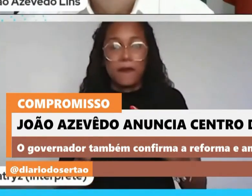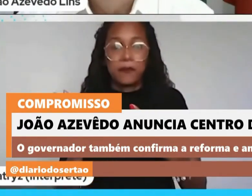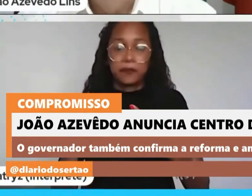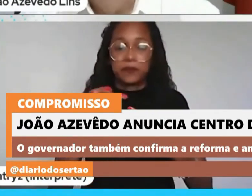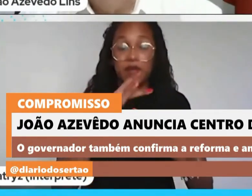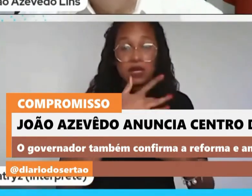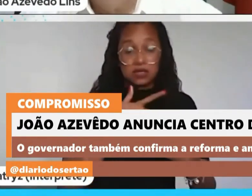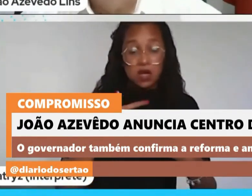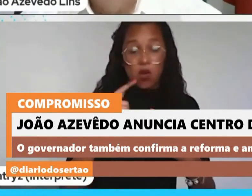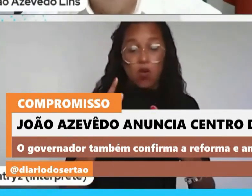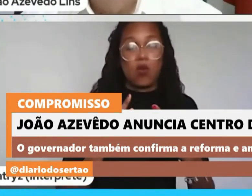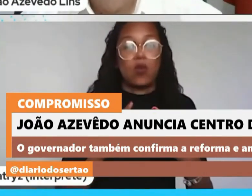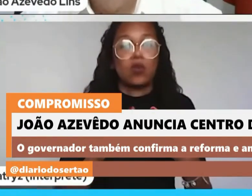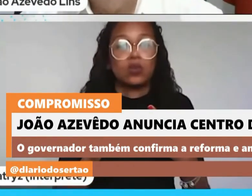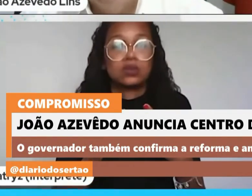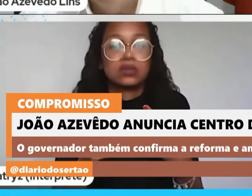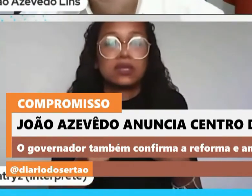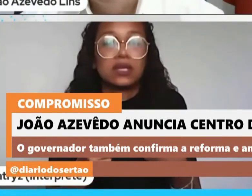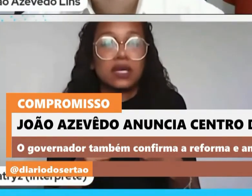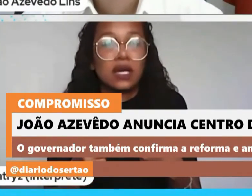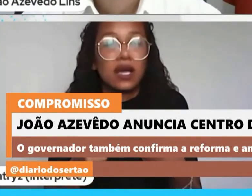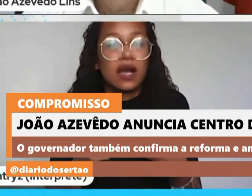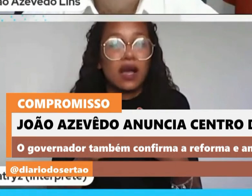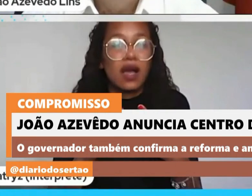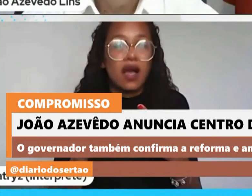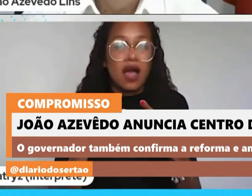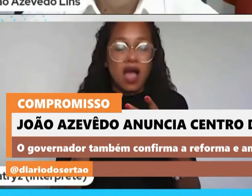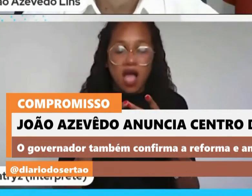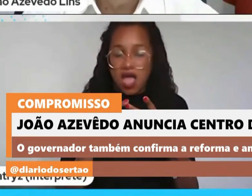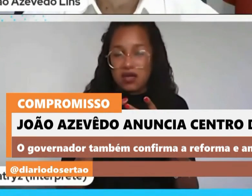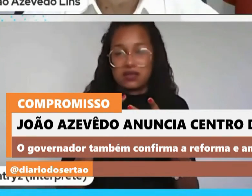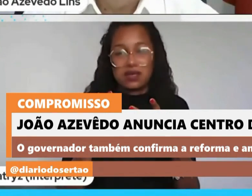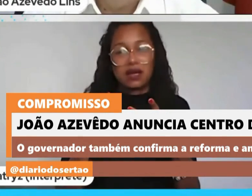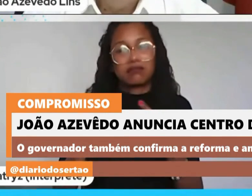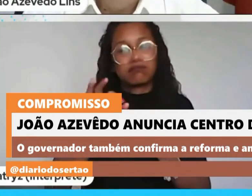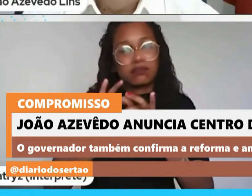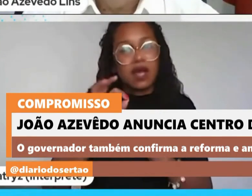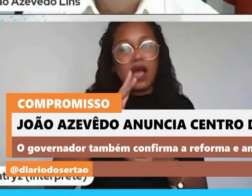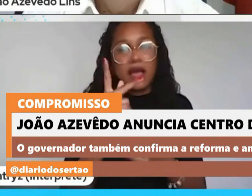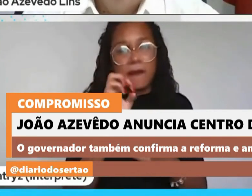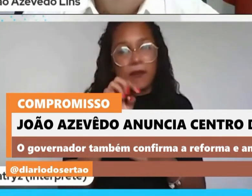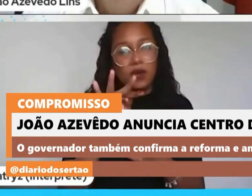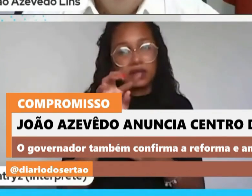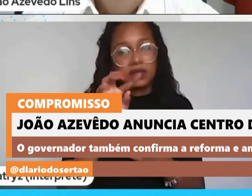duas já estão devidamente encaminhadas e a terceira, logicamente, nós vamos buscar a solução.